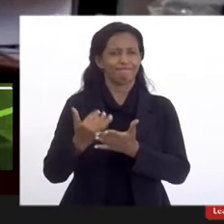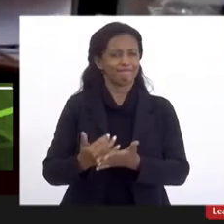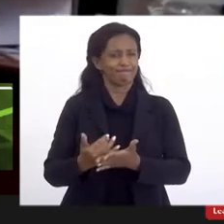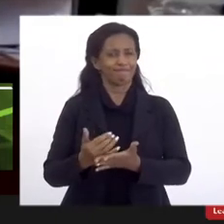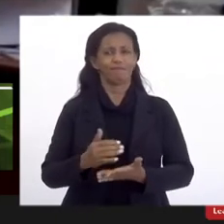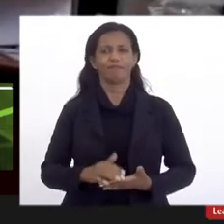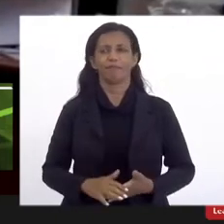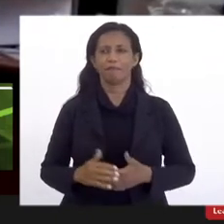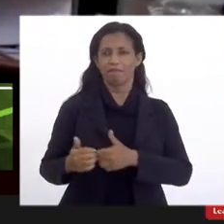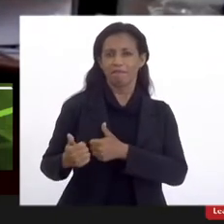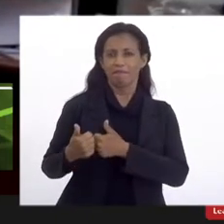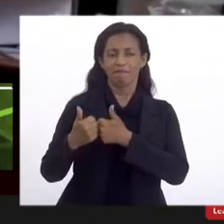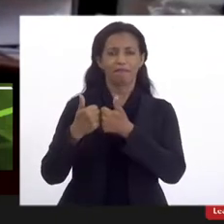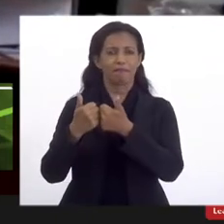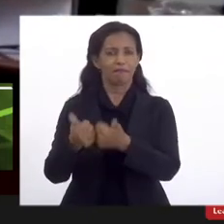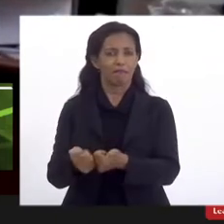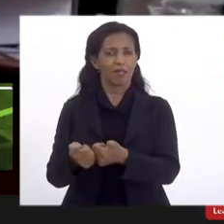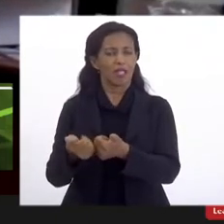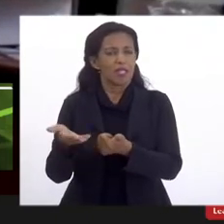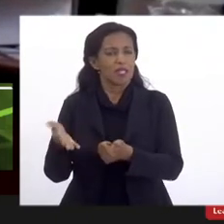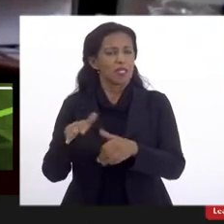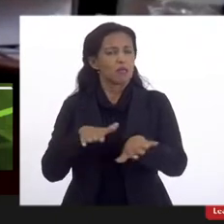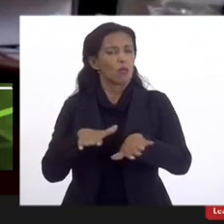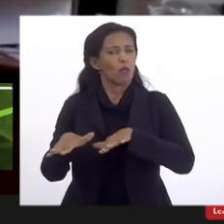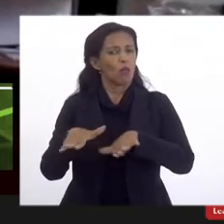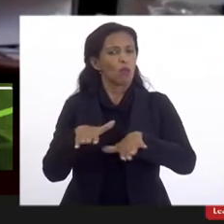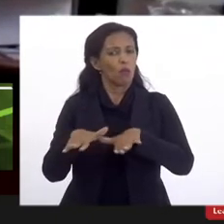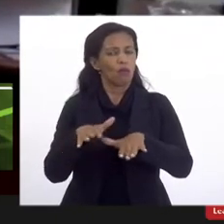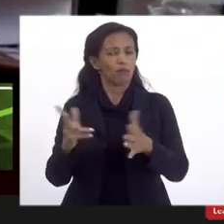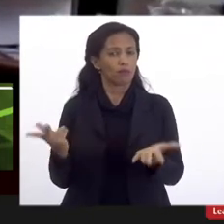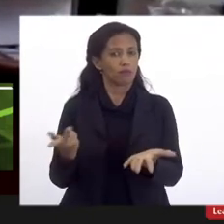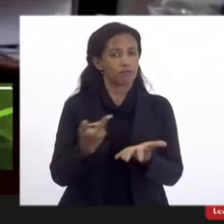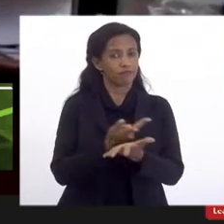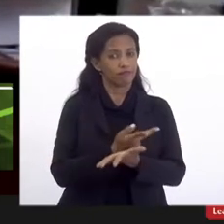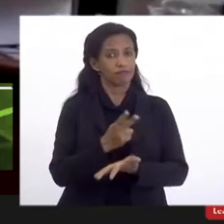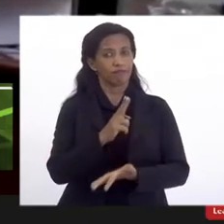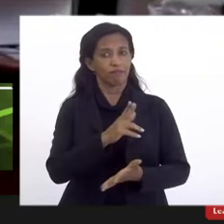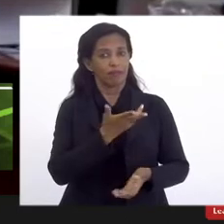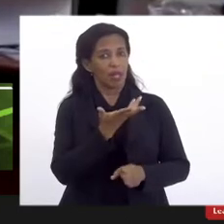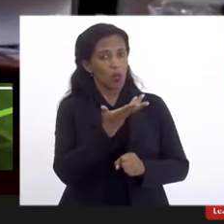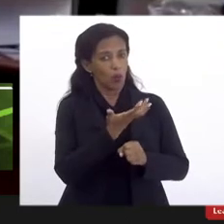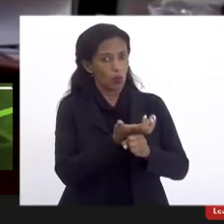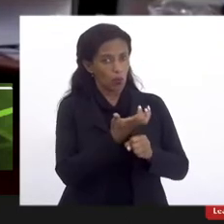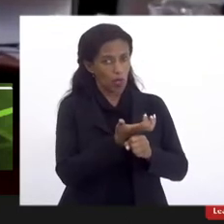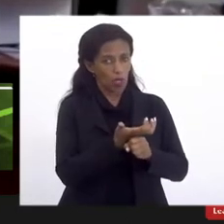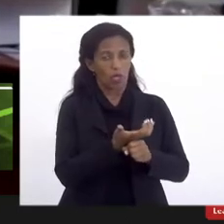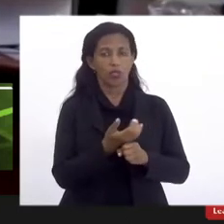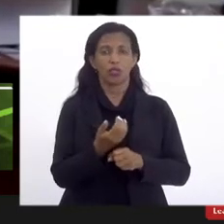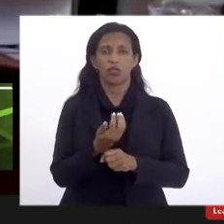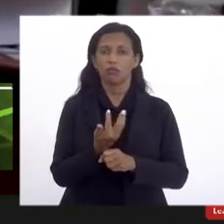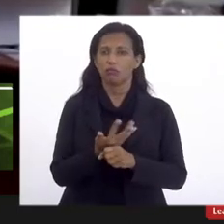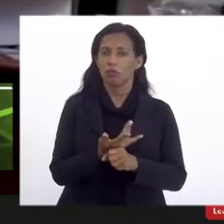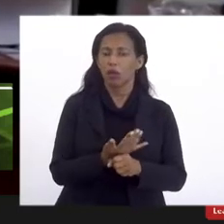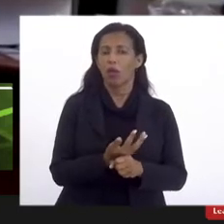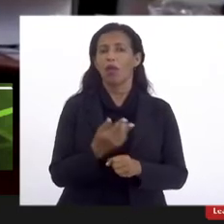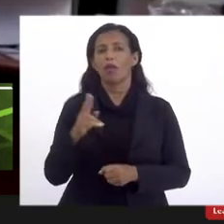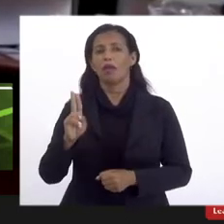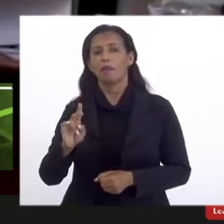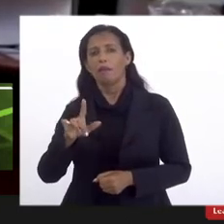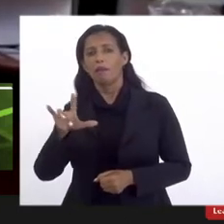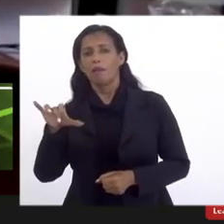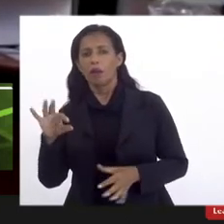movimento realizado pela UERJ e pela UESO, pela sua